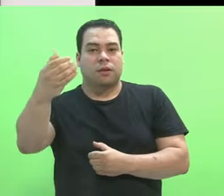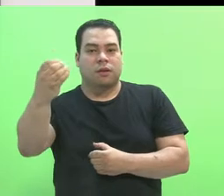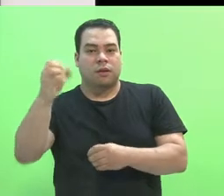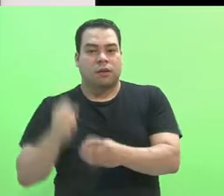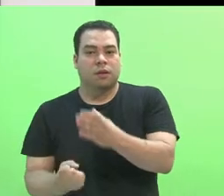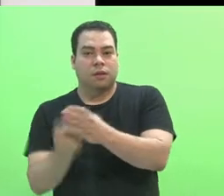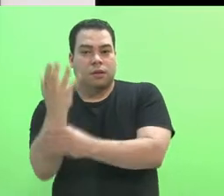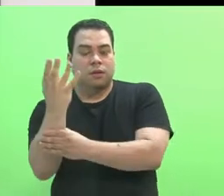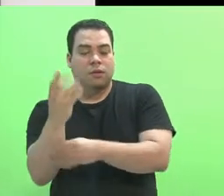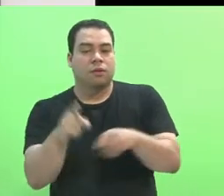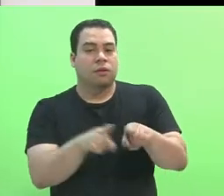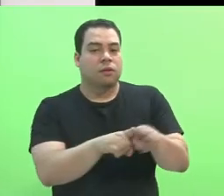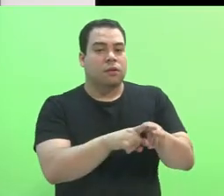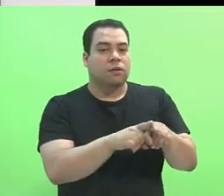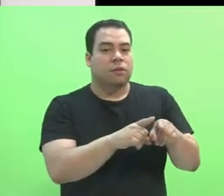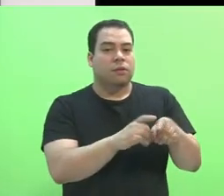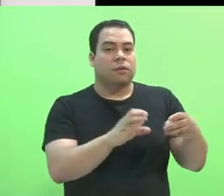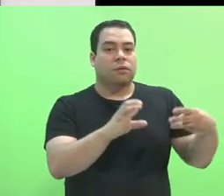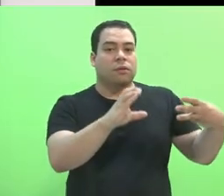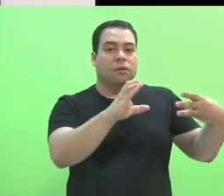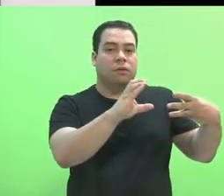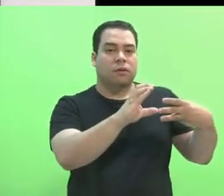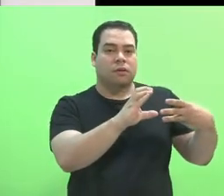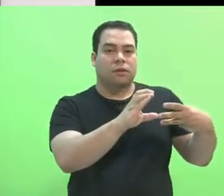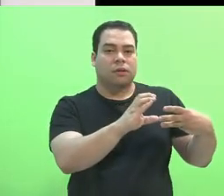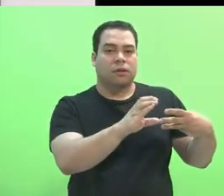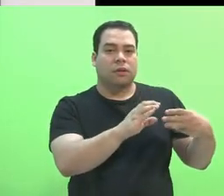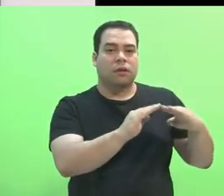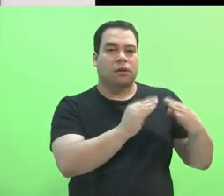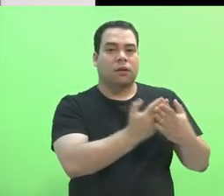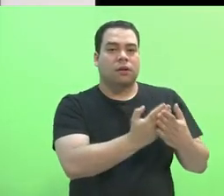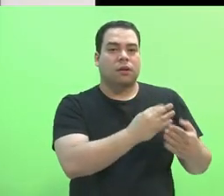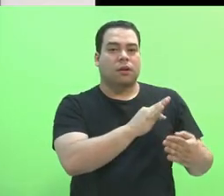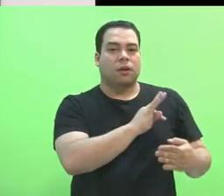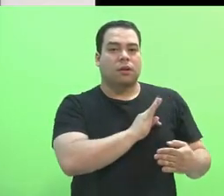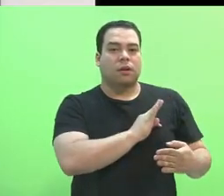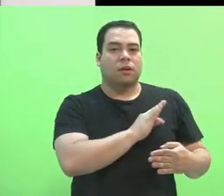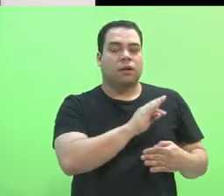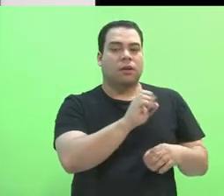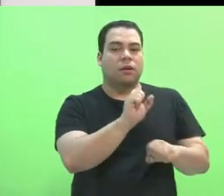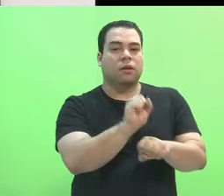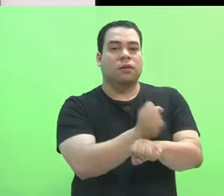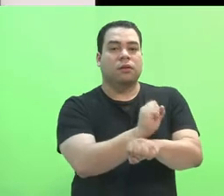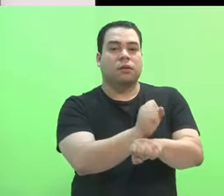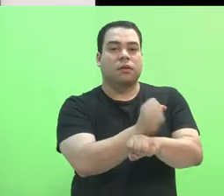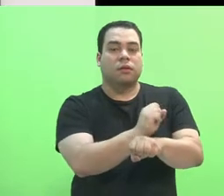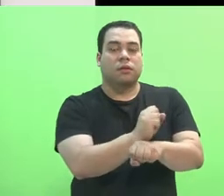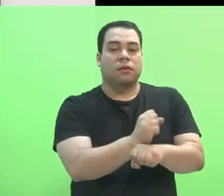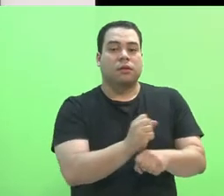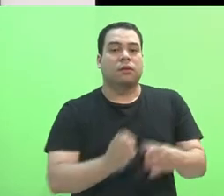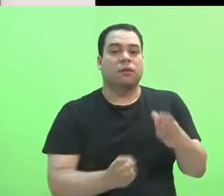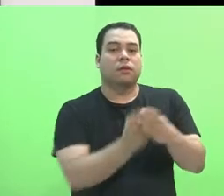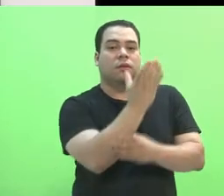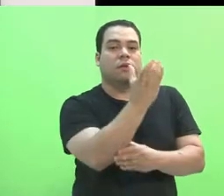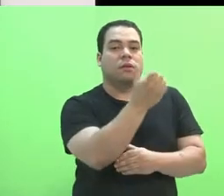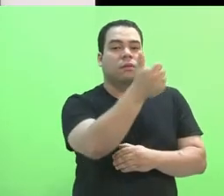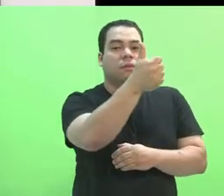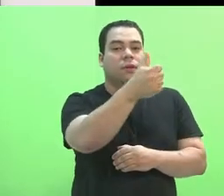e também com a Escola Agrotécnica de Salinas, fundada em março de 1956.